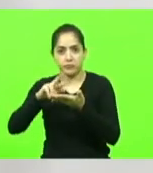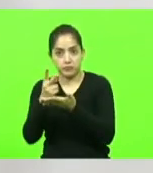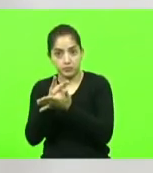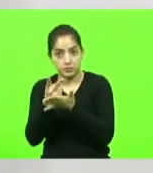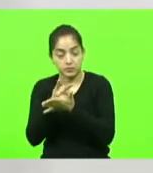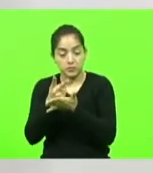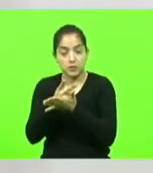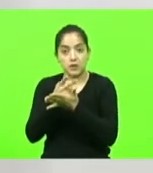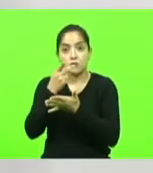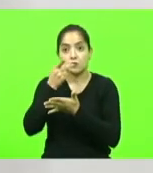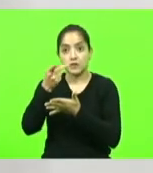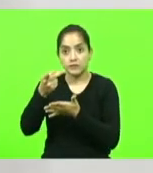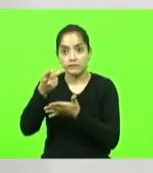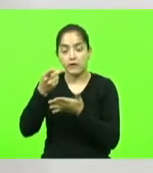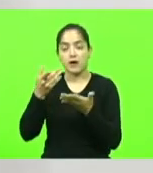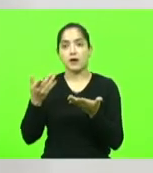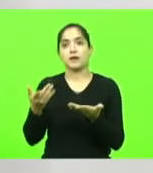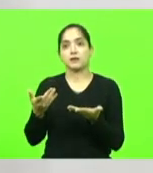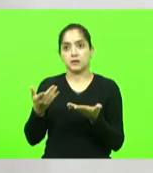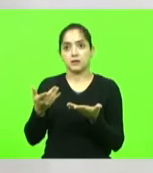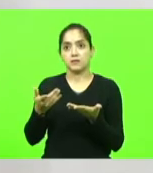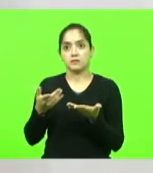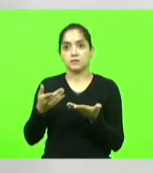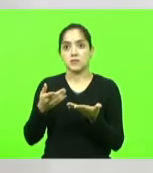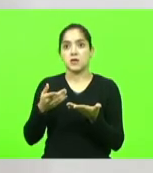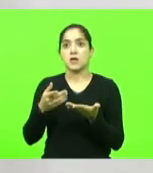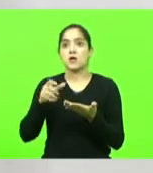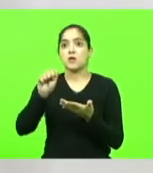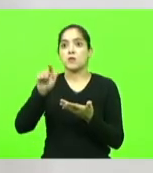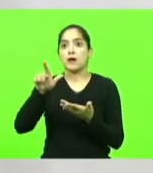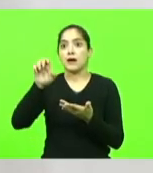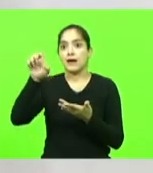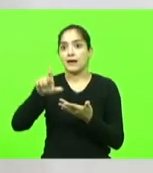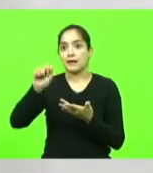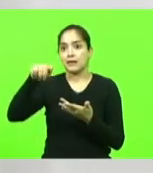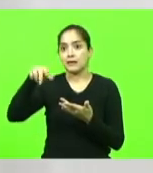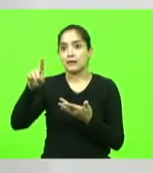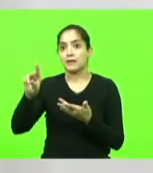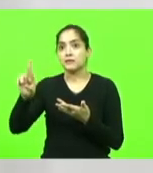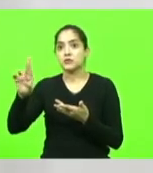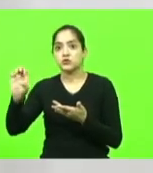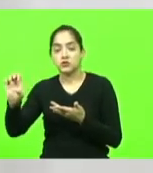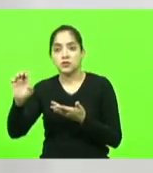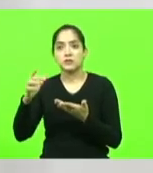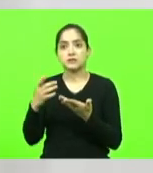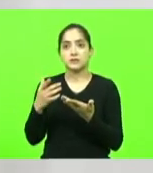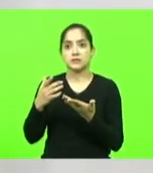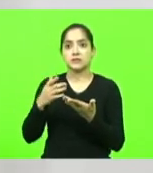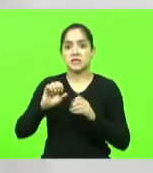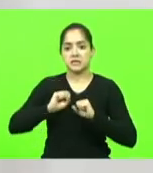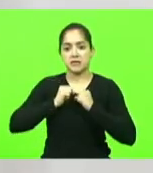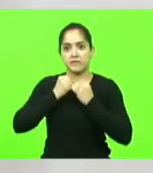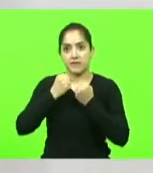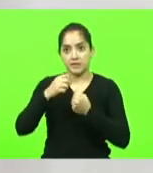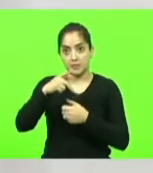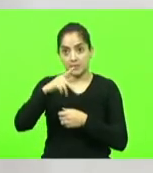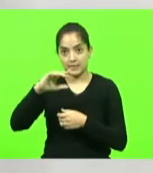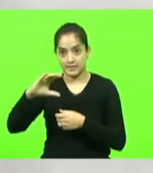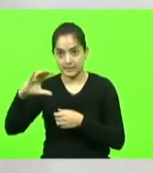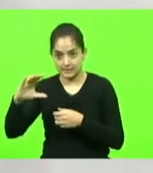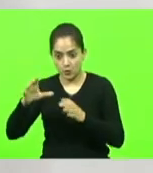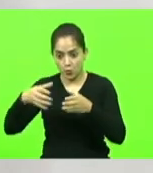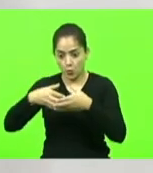quando fala que o senhor Alexandre de Moraes passou uma vida inteira defendendo o PCC de uma facção